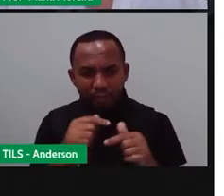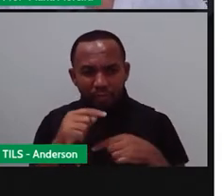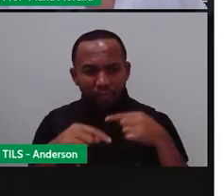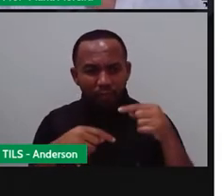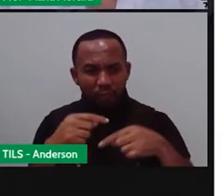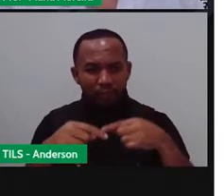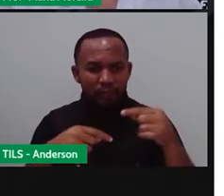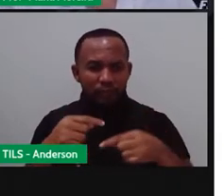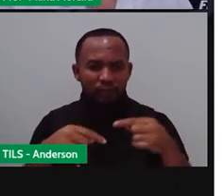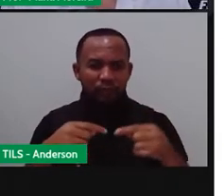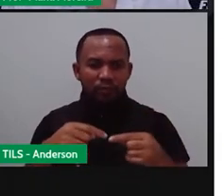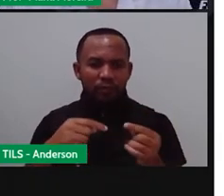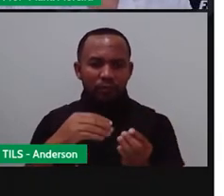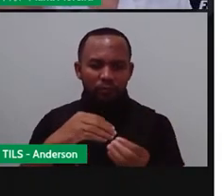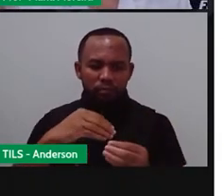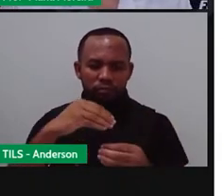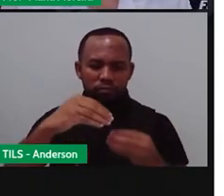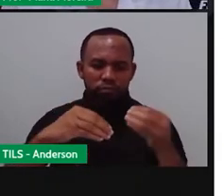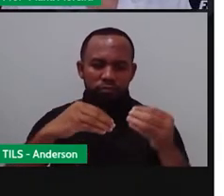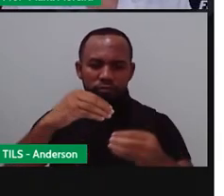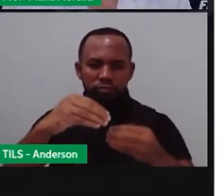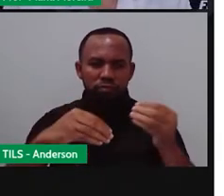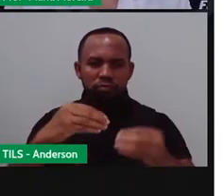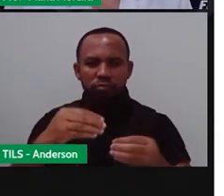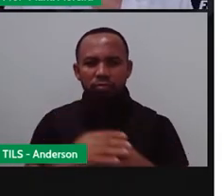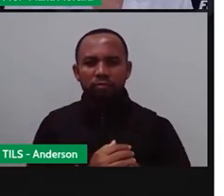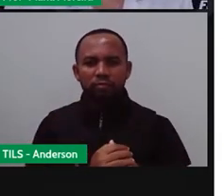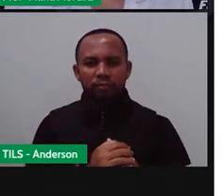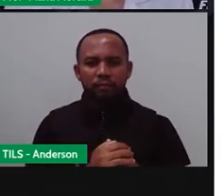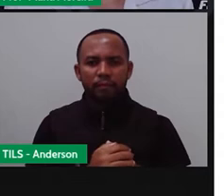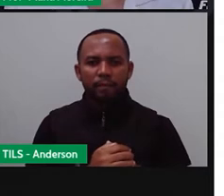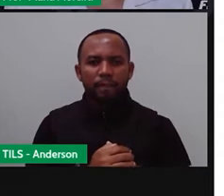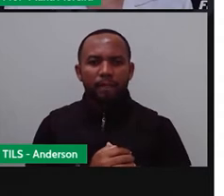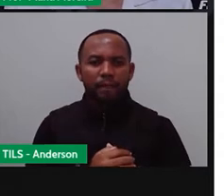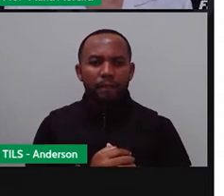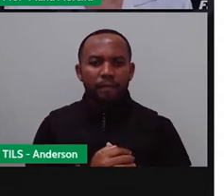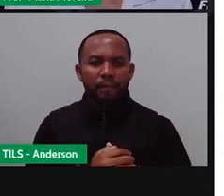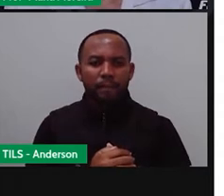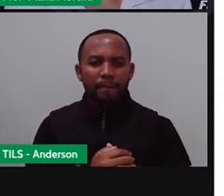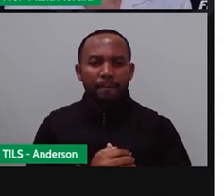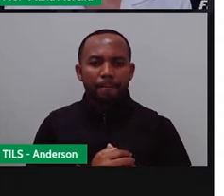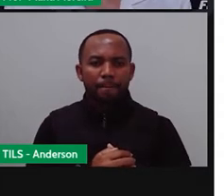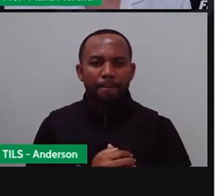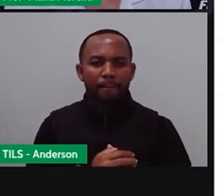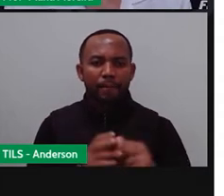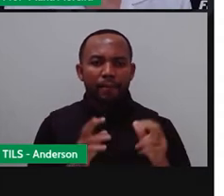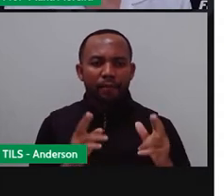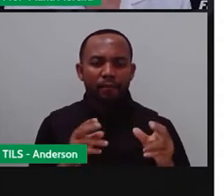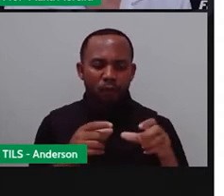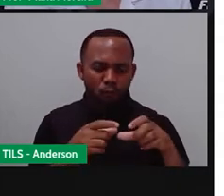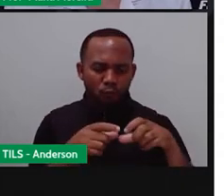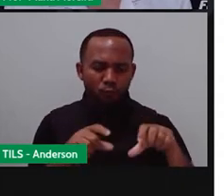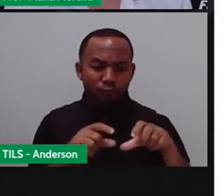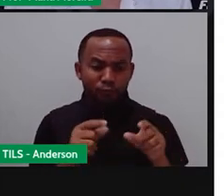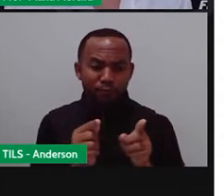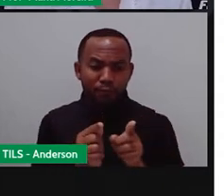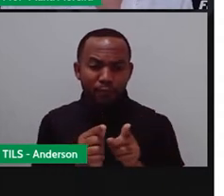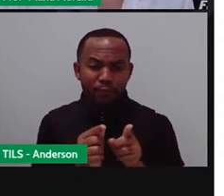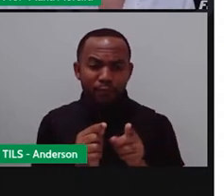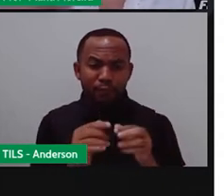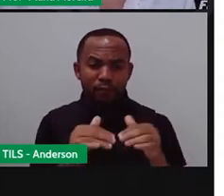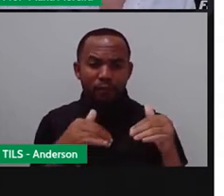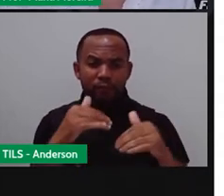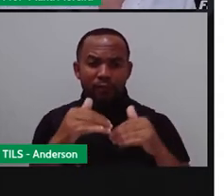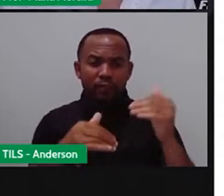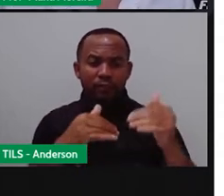a sua fase adulta e aí eles chegam como eles conseguem respirar debaixo da água e